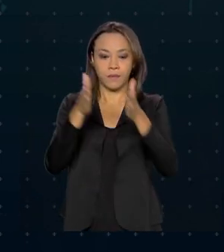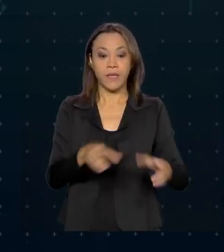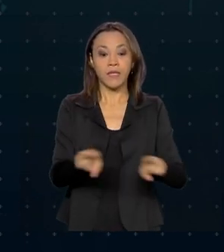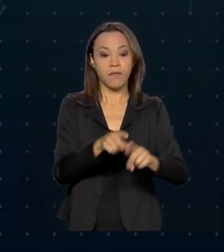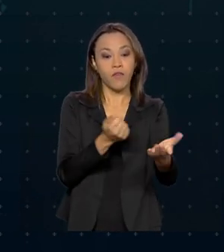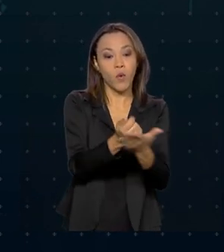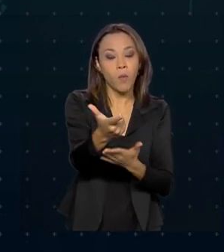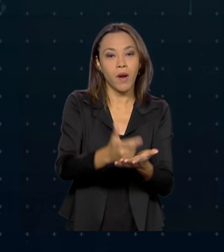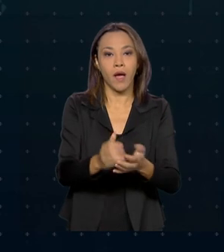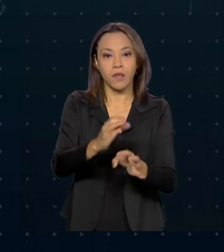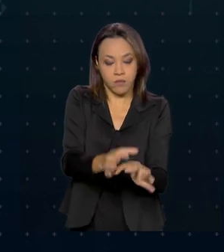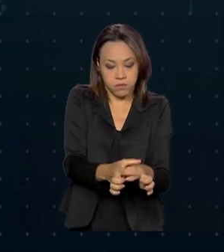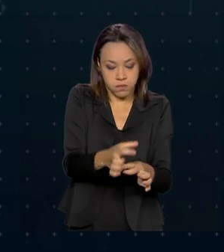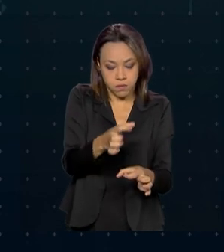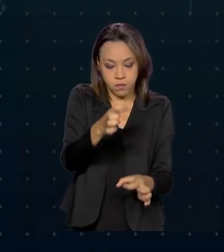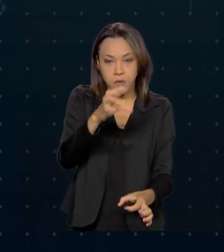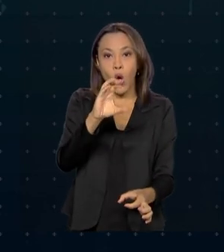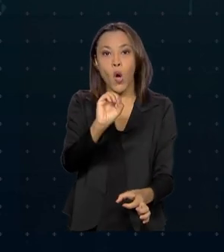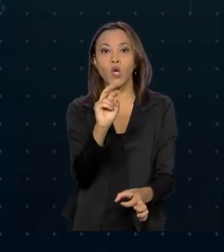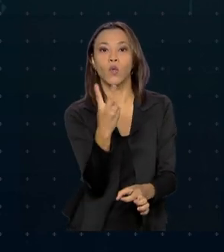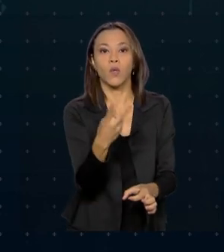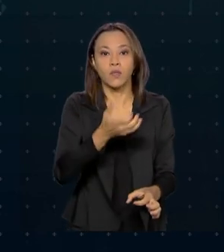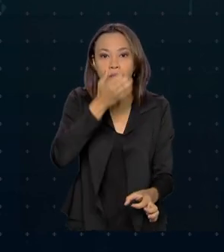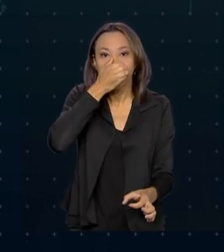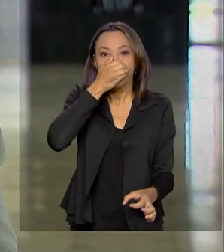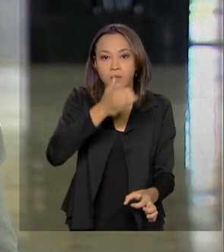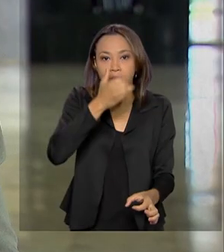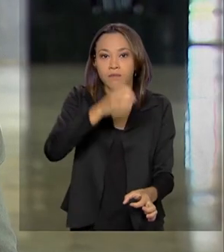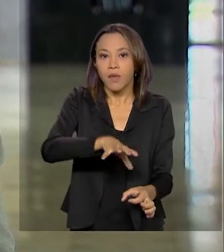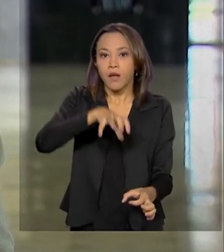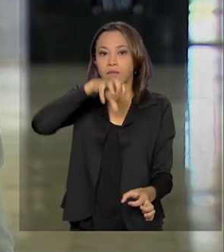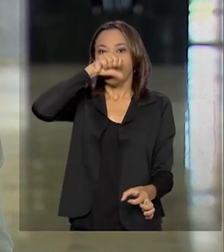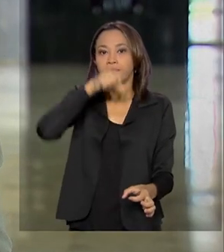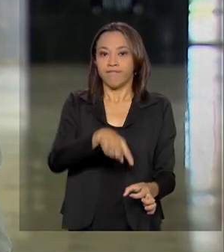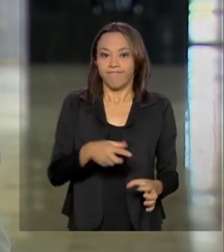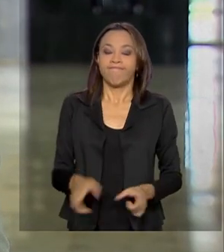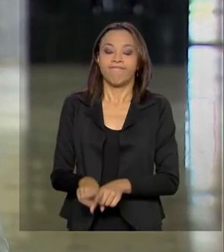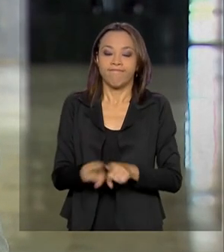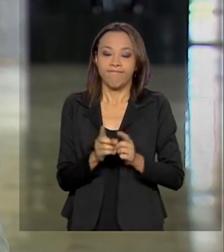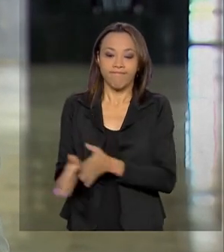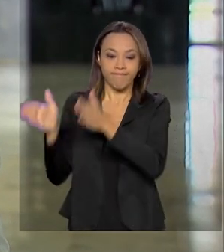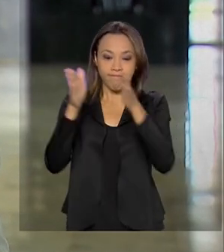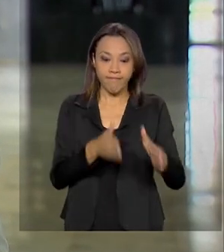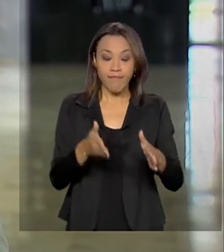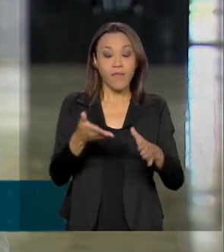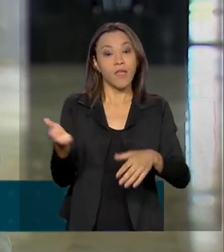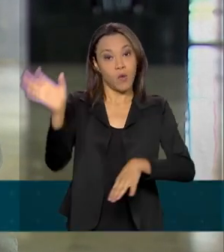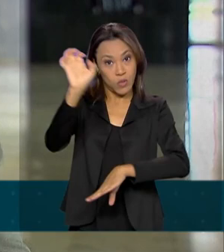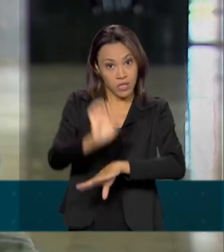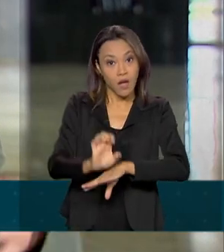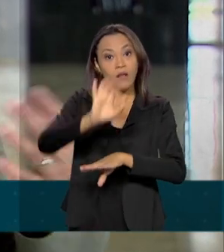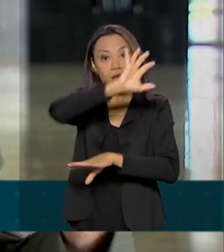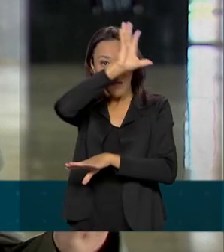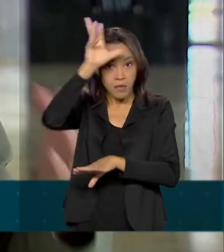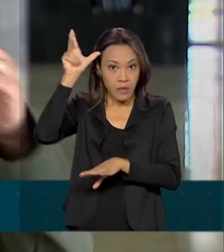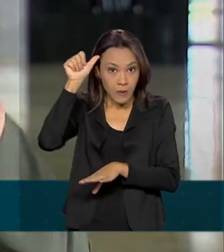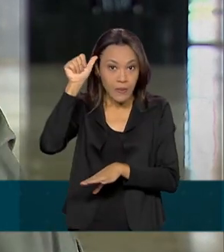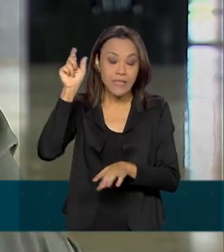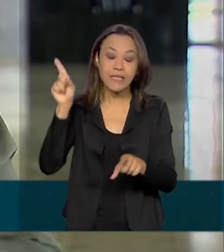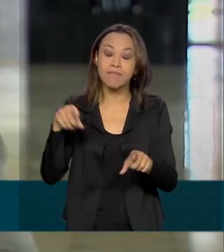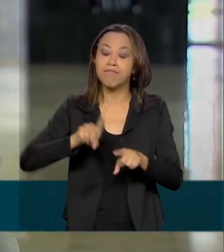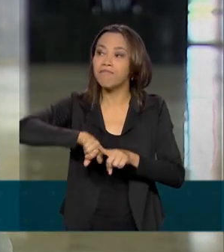de oxigênio para equalizar a oferta do gás em Manaus. O Amazonas também foi o estado que, proporcionalmente,